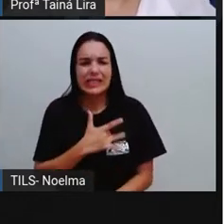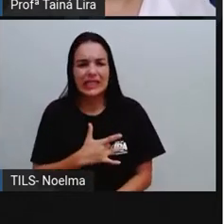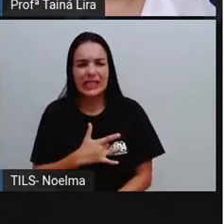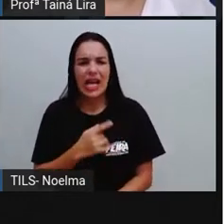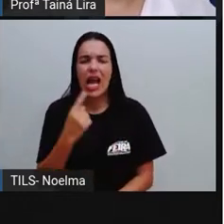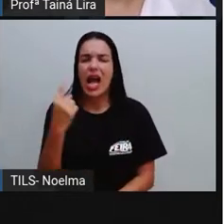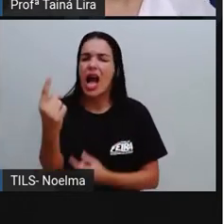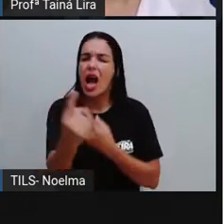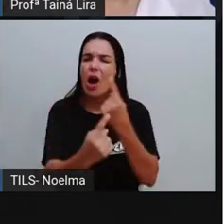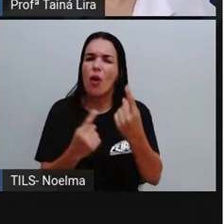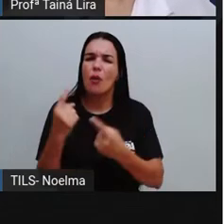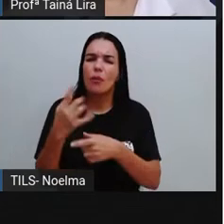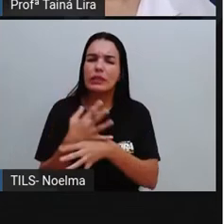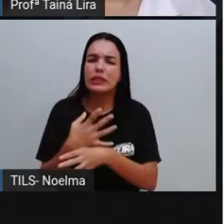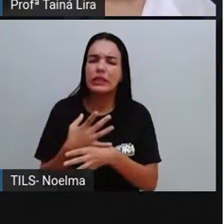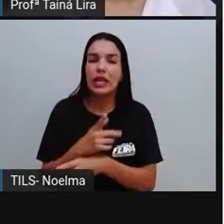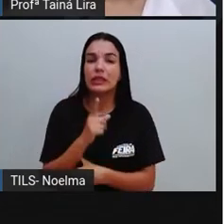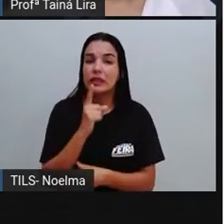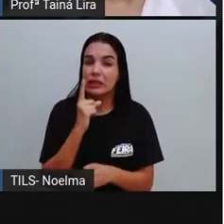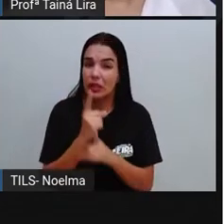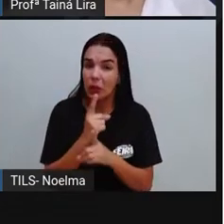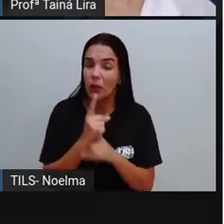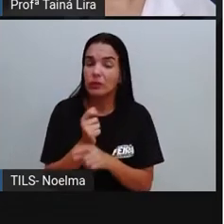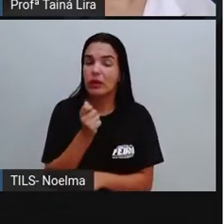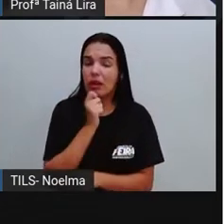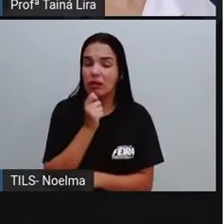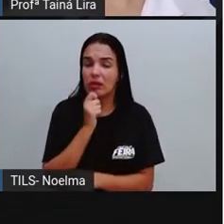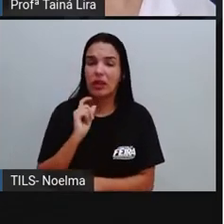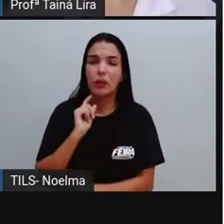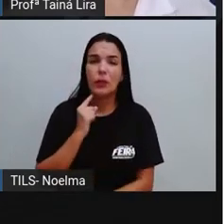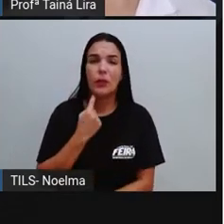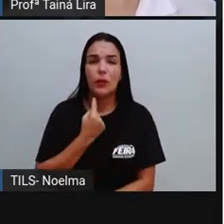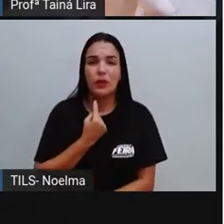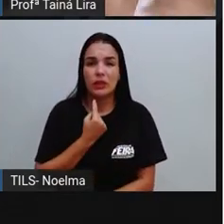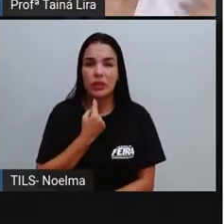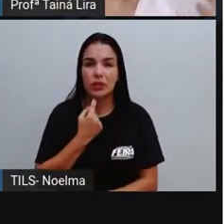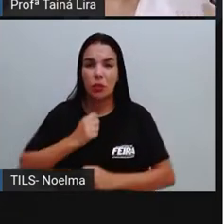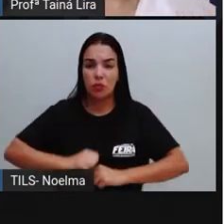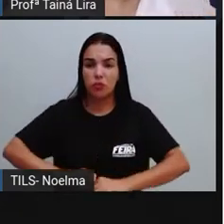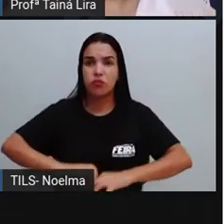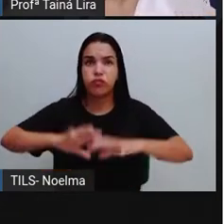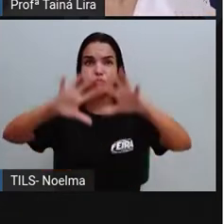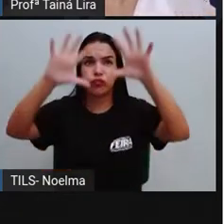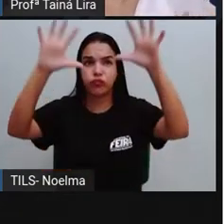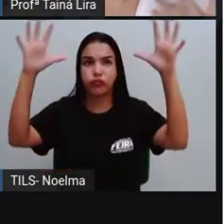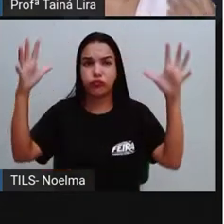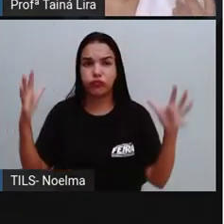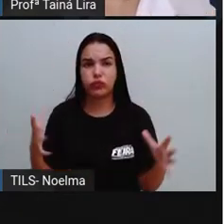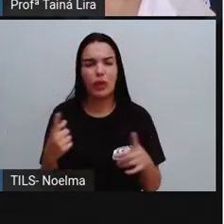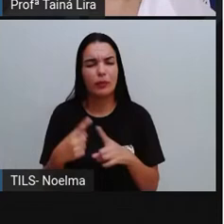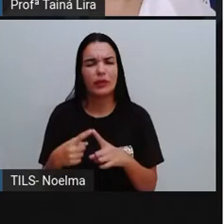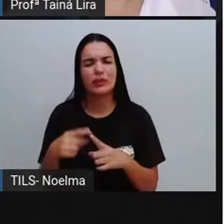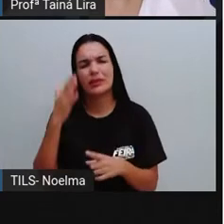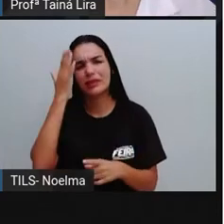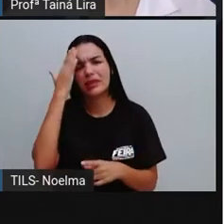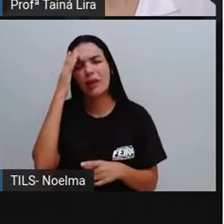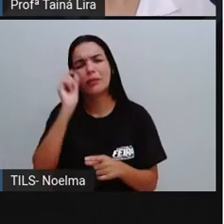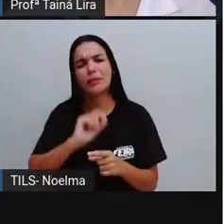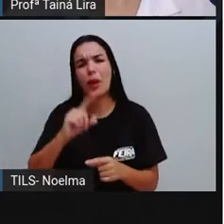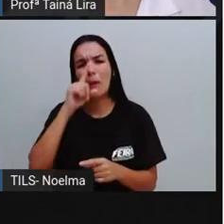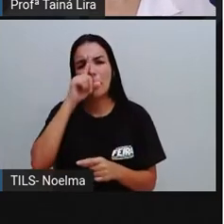em alguns lugares. Não deveria, né? Existir, a gente já sabe aí dos riscos de contaminação,